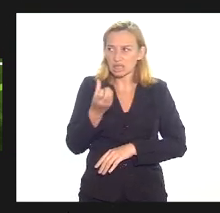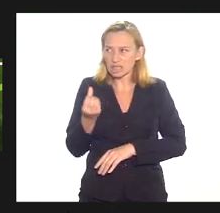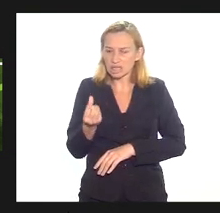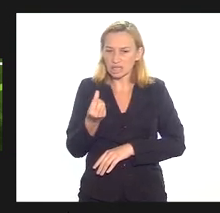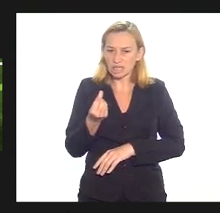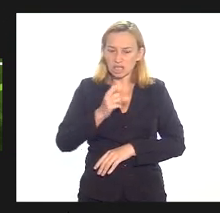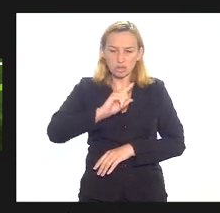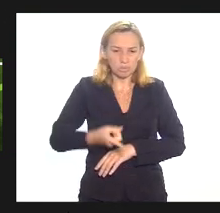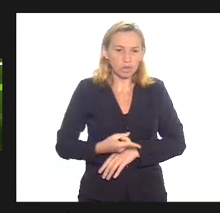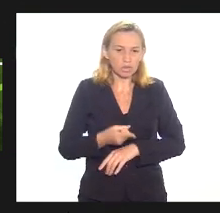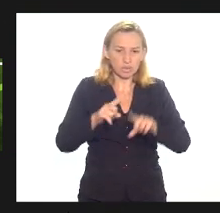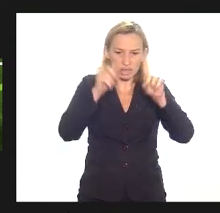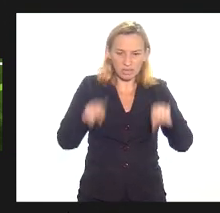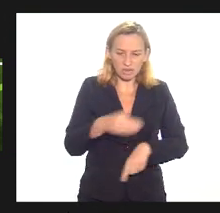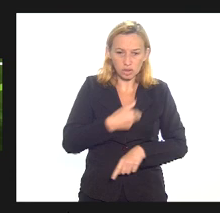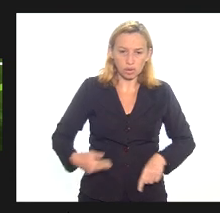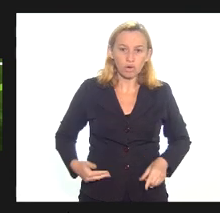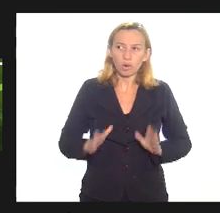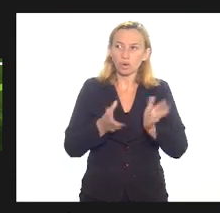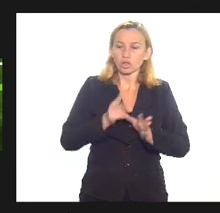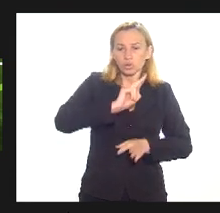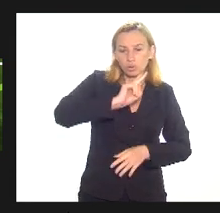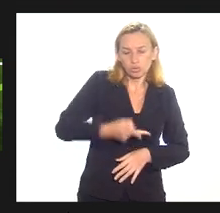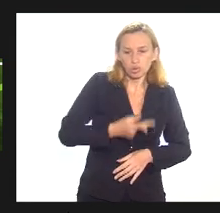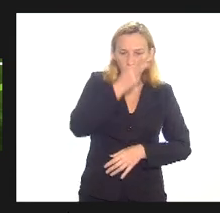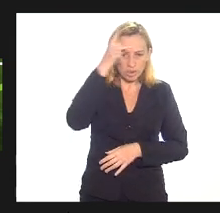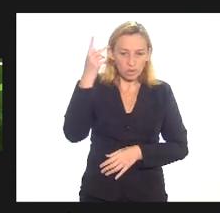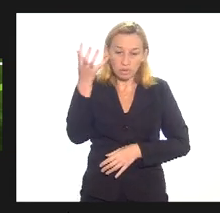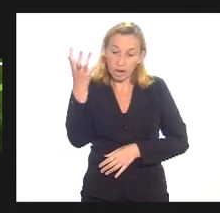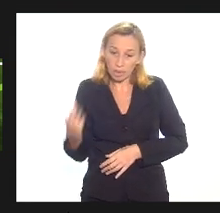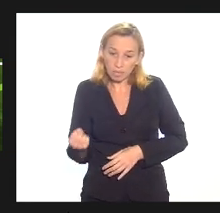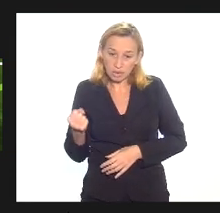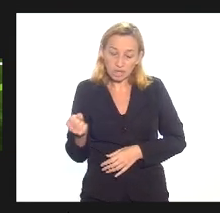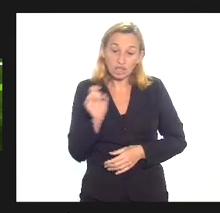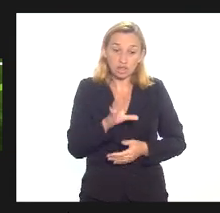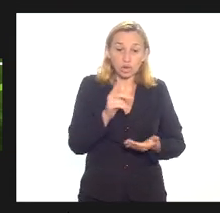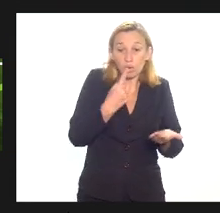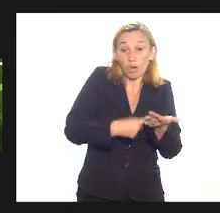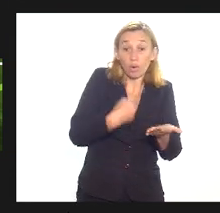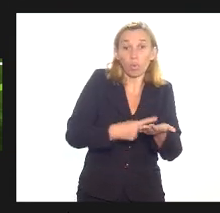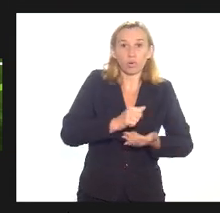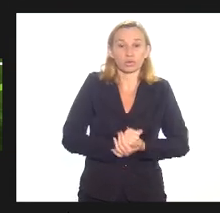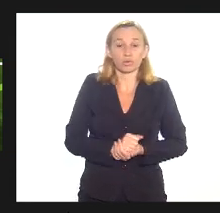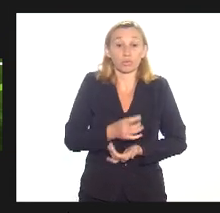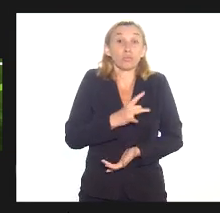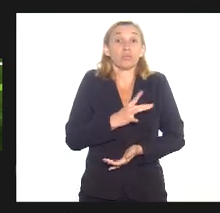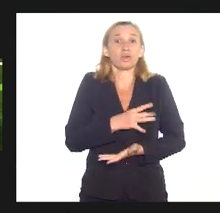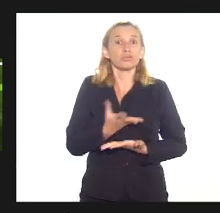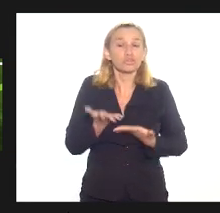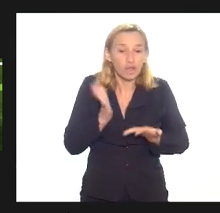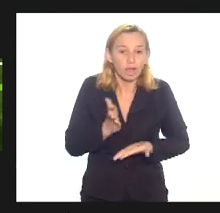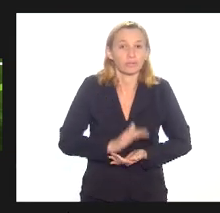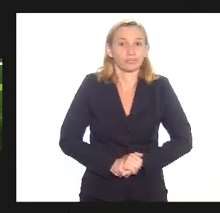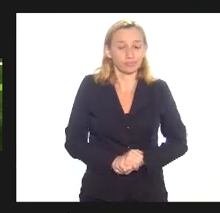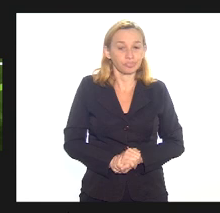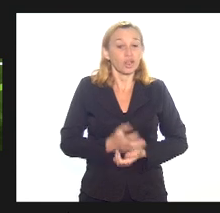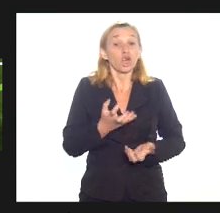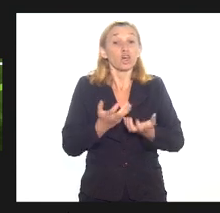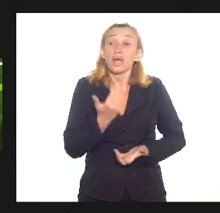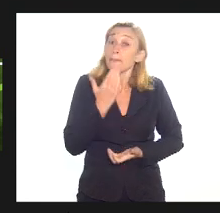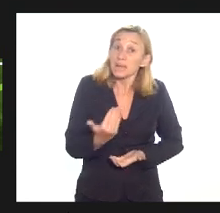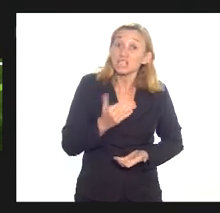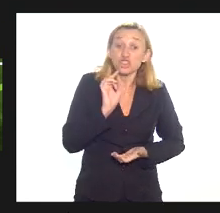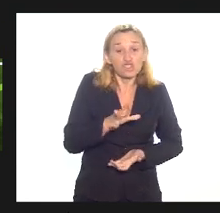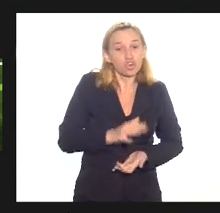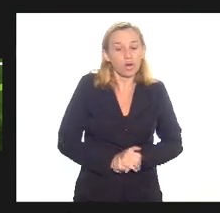200 telefonemas porque 2 mil pessoas vão se aposentar só com a notícia desse acordo só com a notícia desse acordo eu queria só pedir